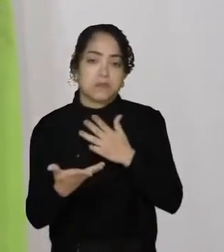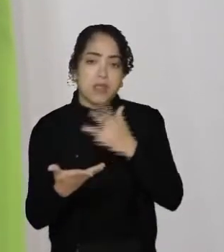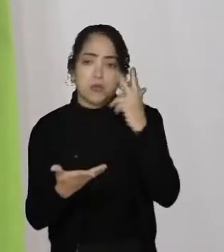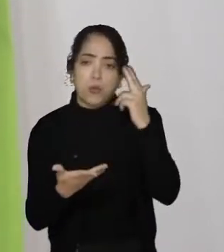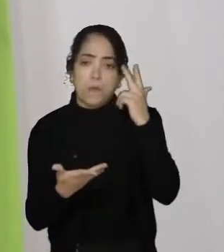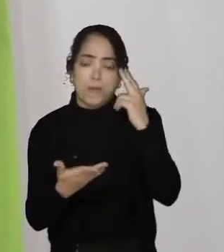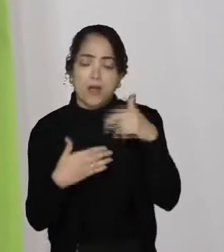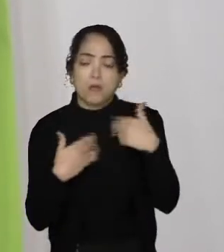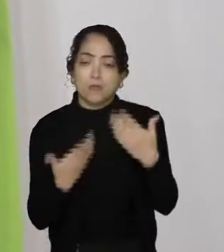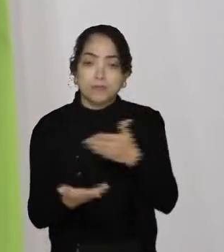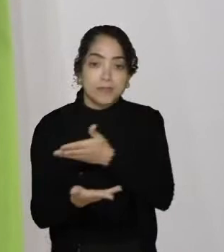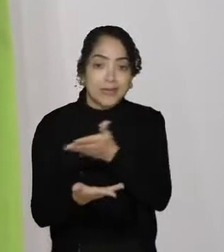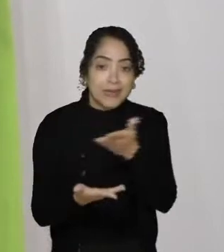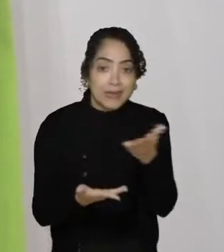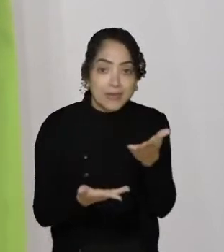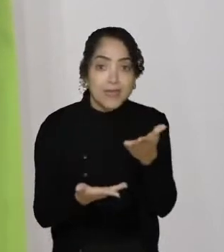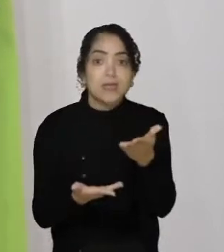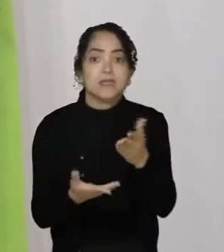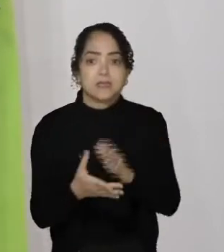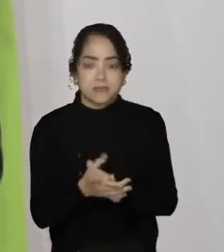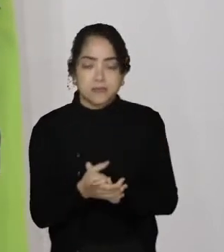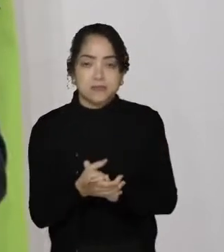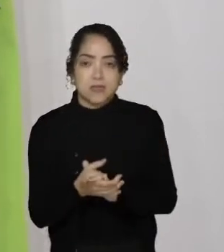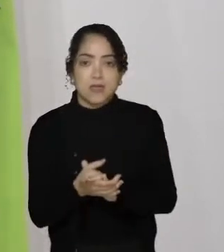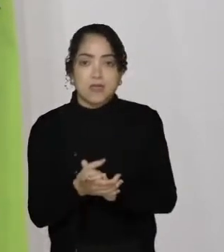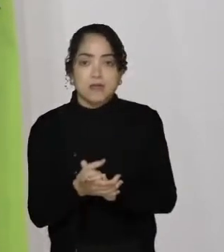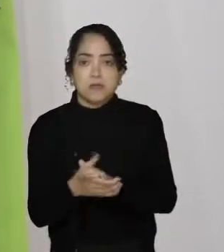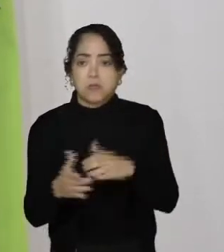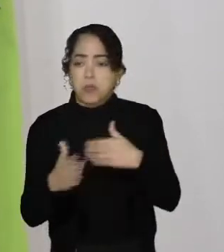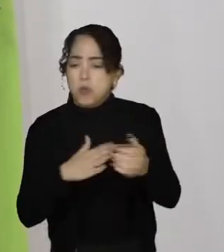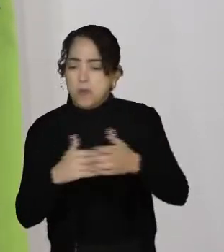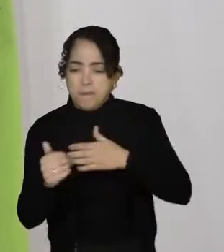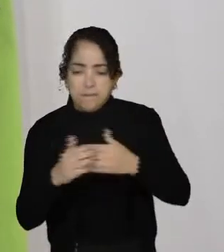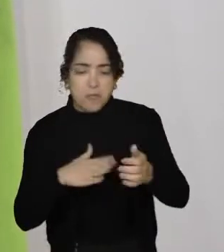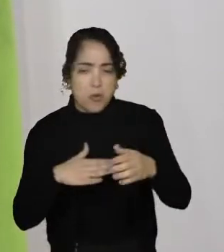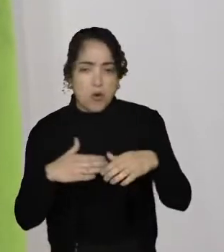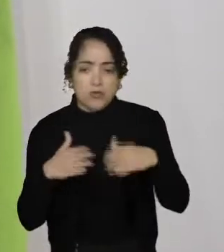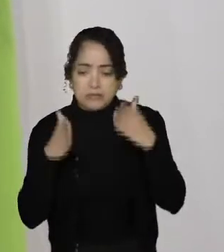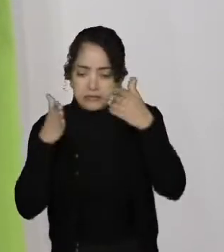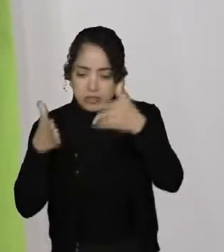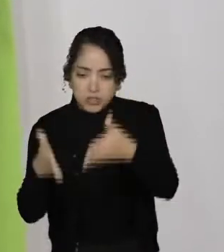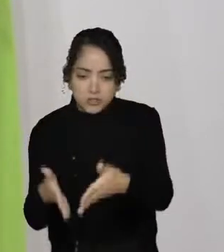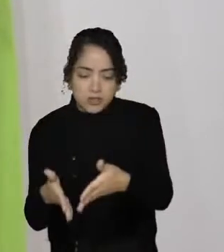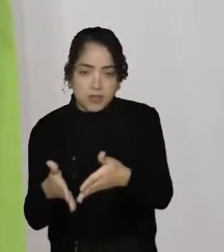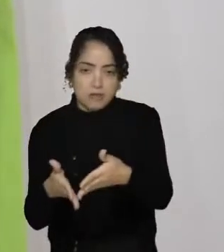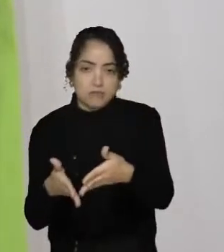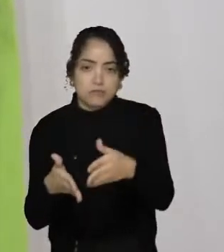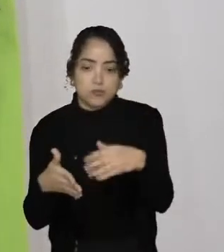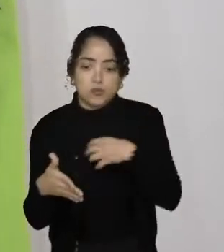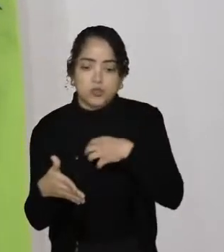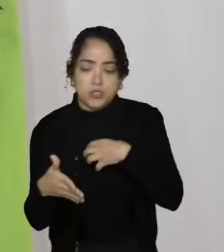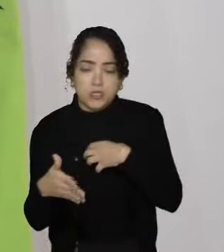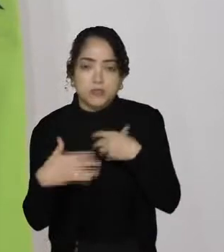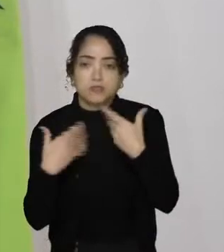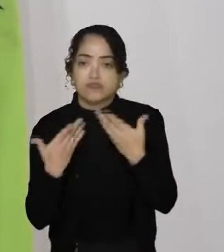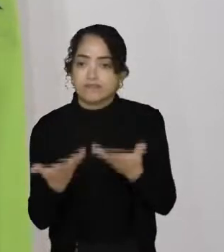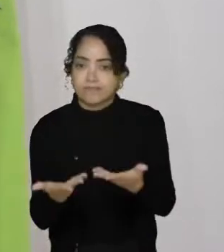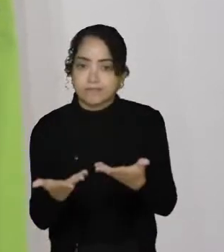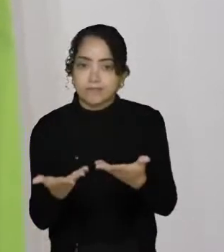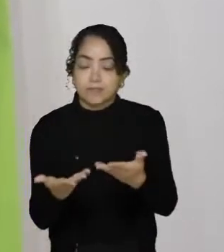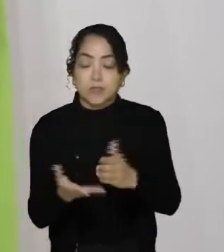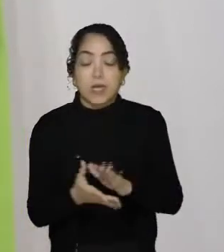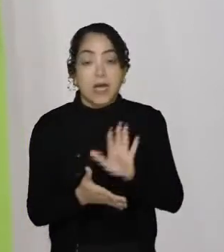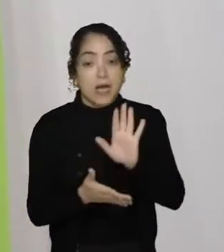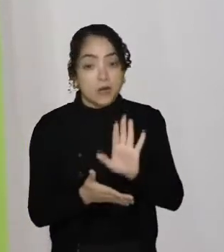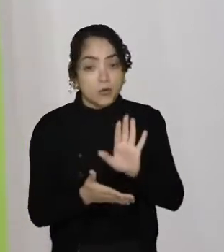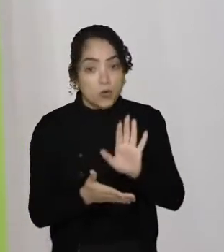Porque, para eles, os fins justificam os meios. Não importa como, eles querem chegar lá. Eles querem chegar lá. Agora,